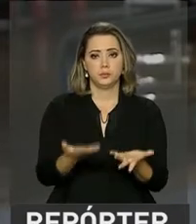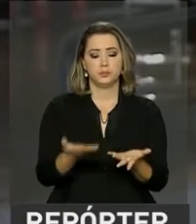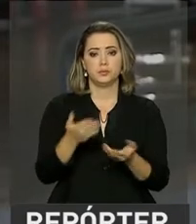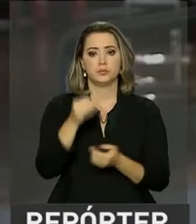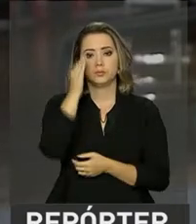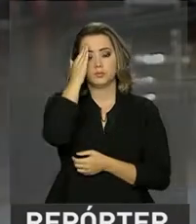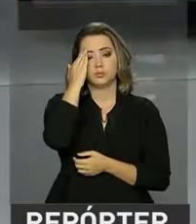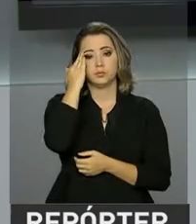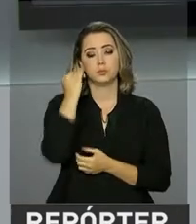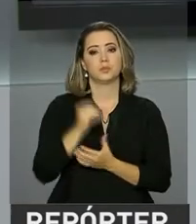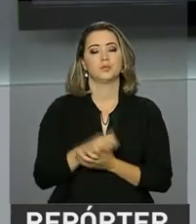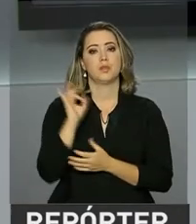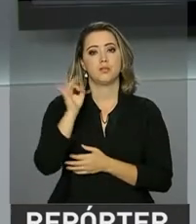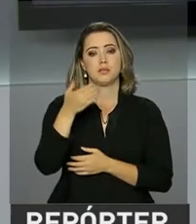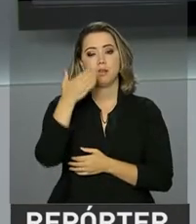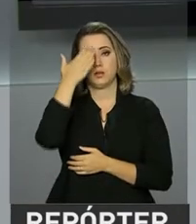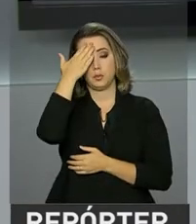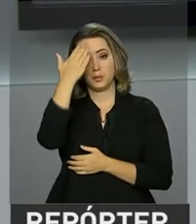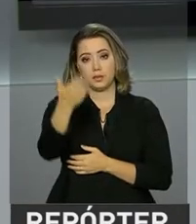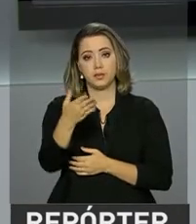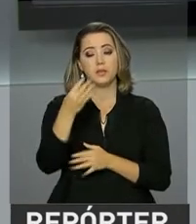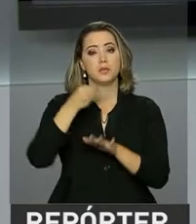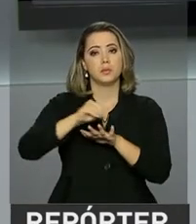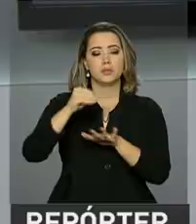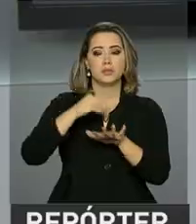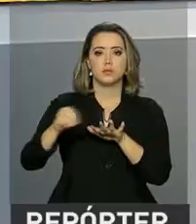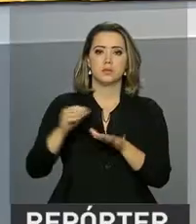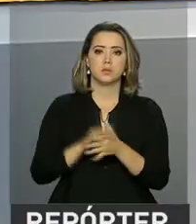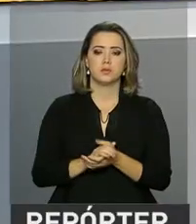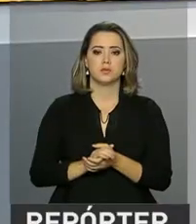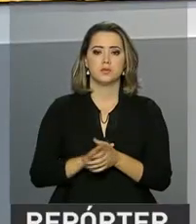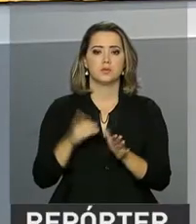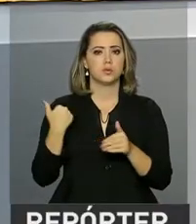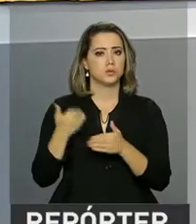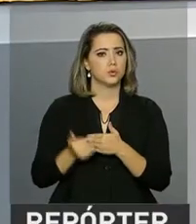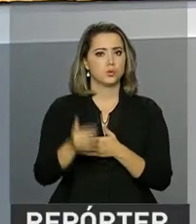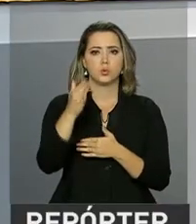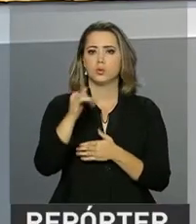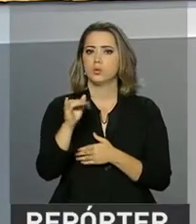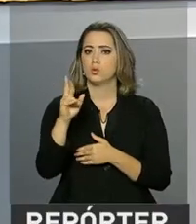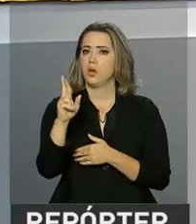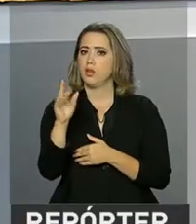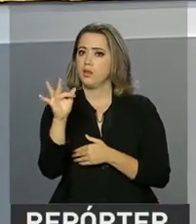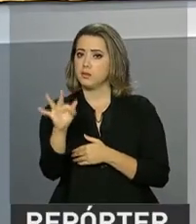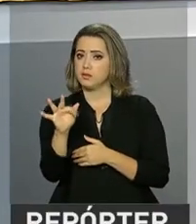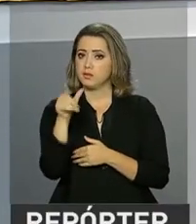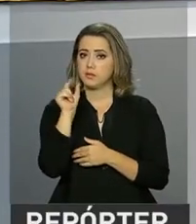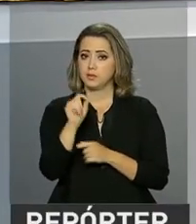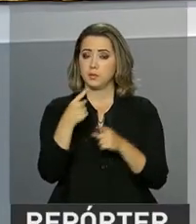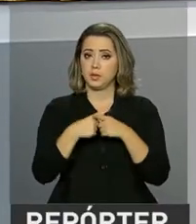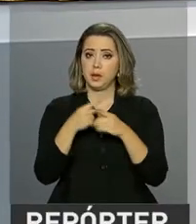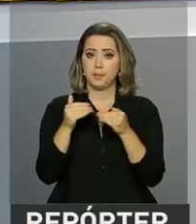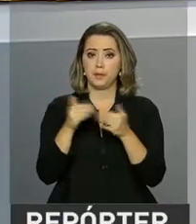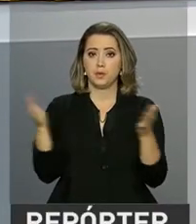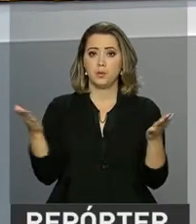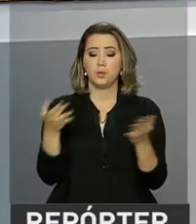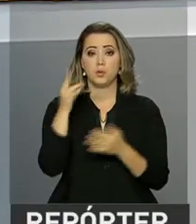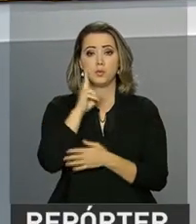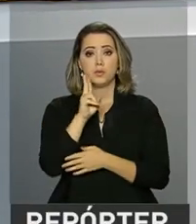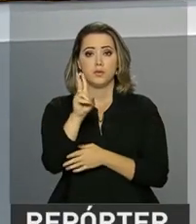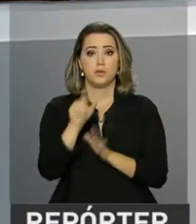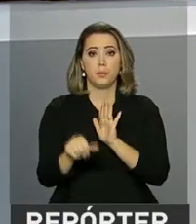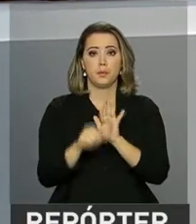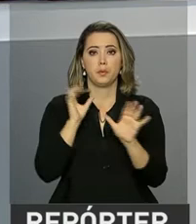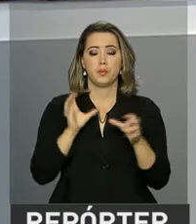estúdio, Roberto. Tá certo, Paulo. Muito obrigado pelas informações. E a gente segue aqui falando da Receita Federal, porque ela abriu hoje consulta o